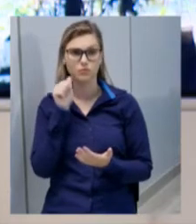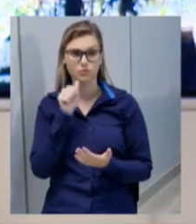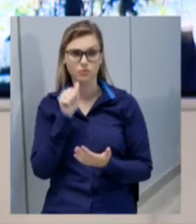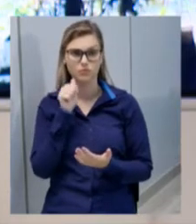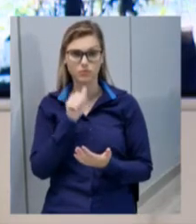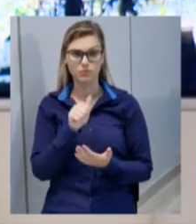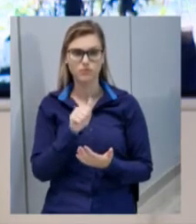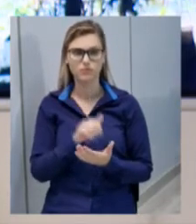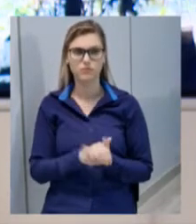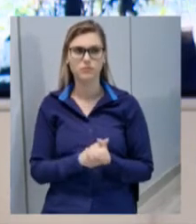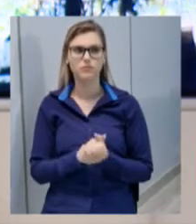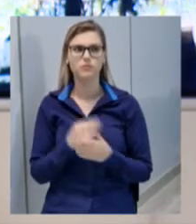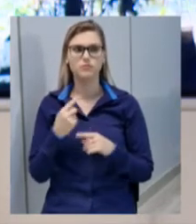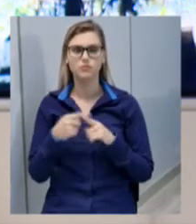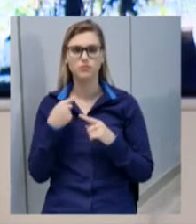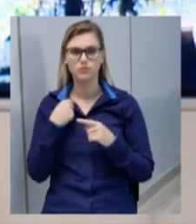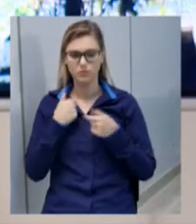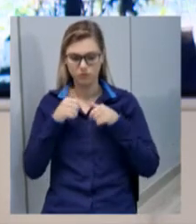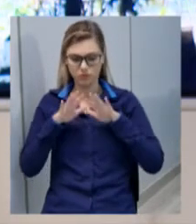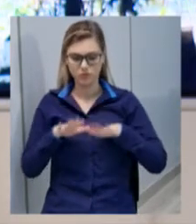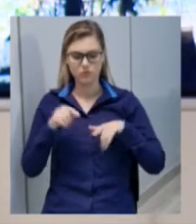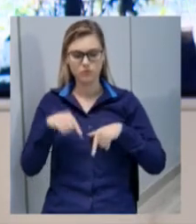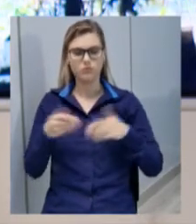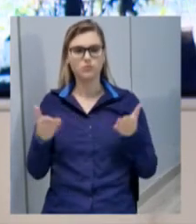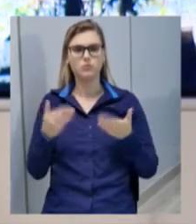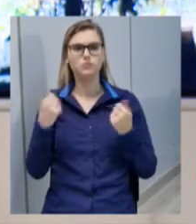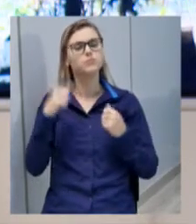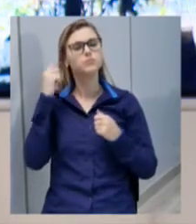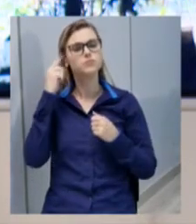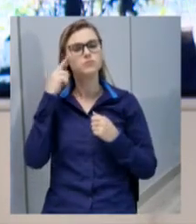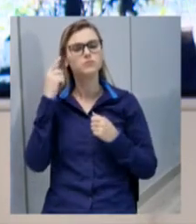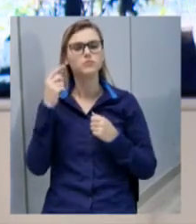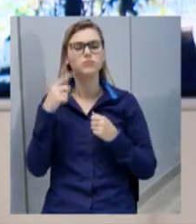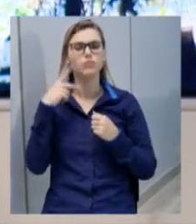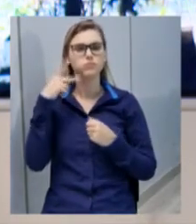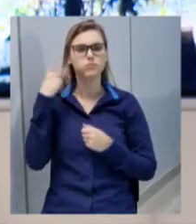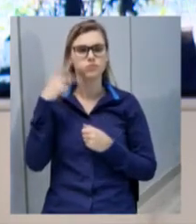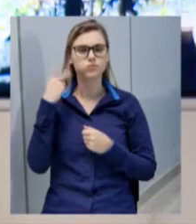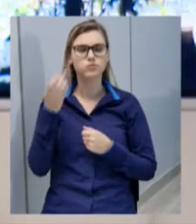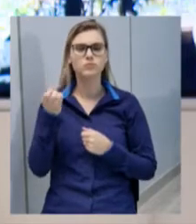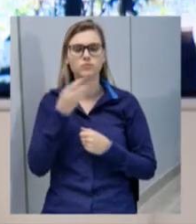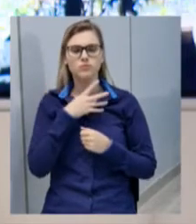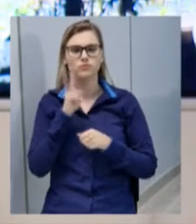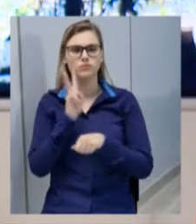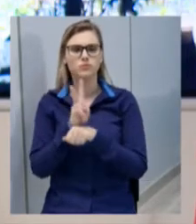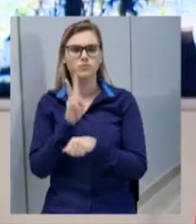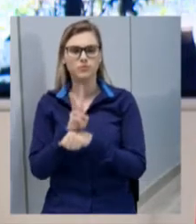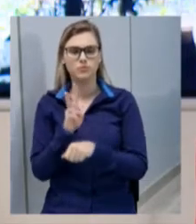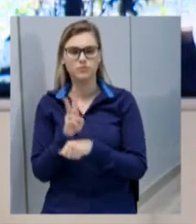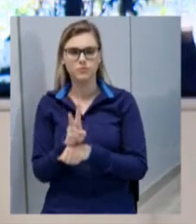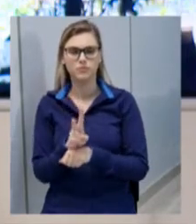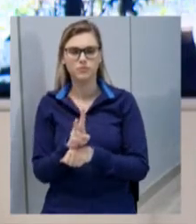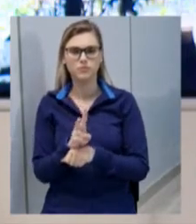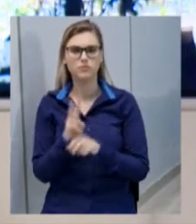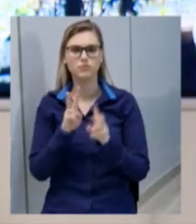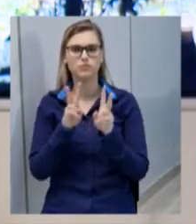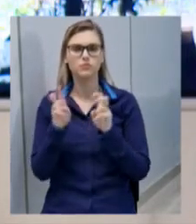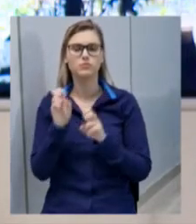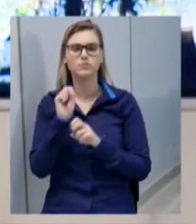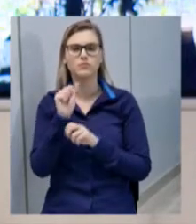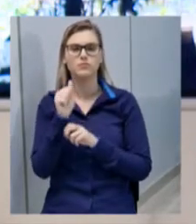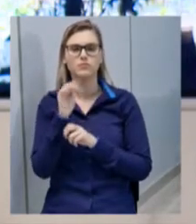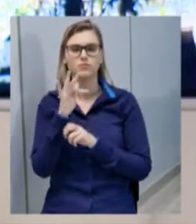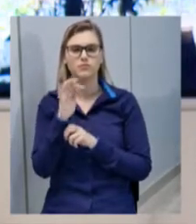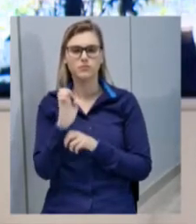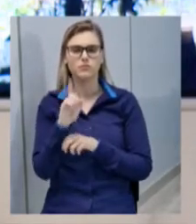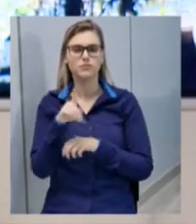e aí, por eu estar aqui, precisávamos pensar algumas políticas de prevenção na questão da SAF, que é a gravidez